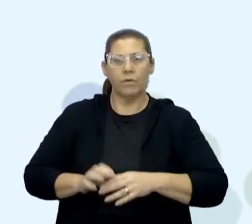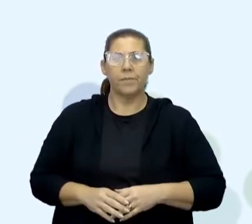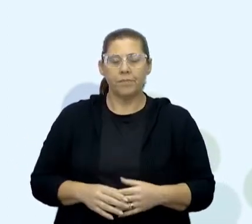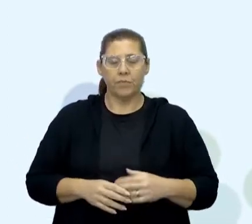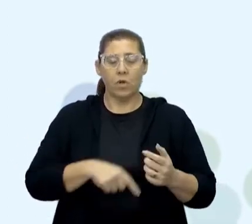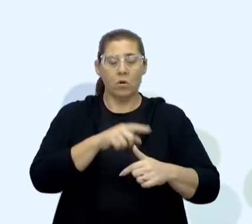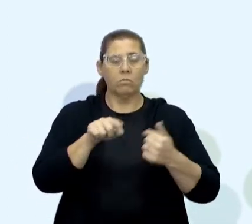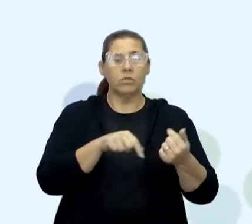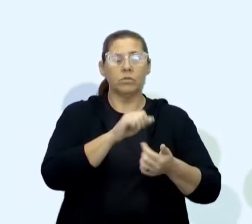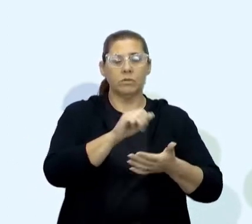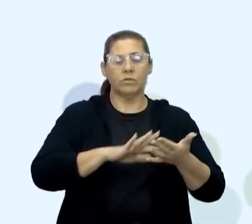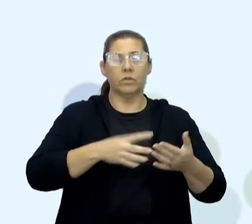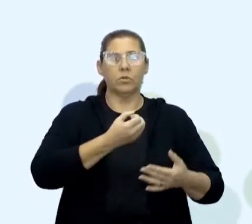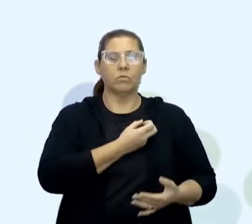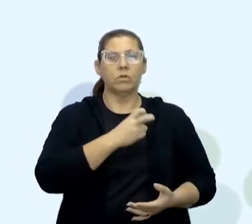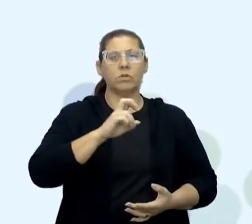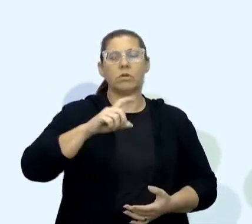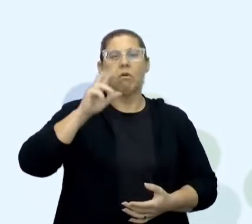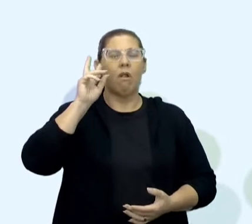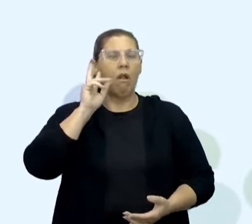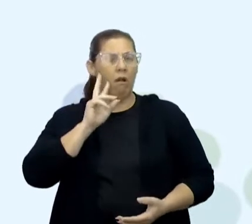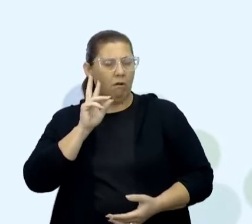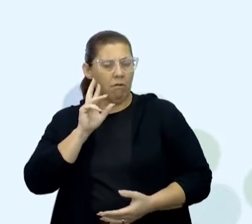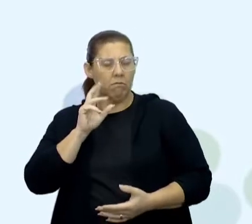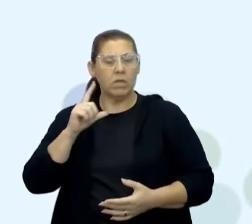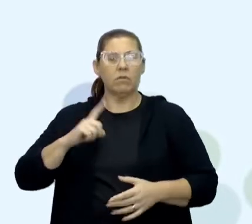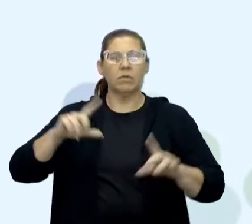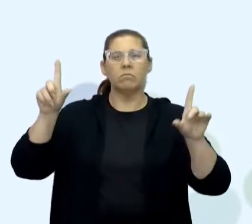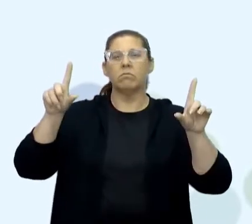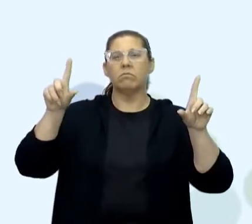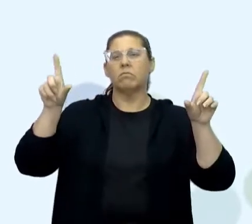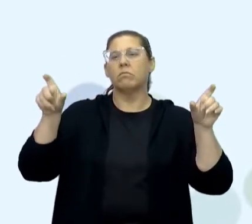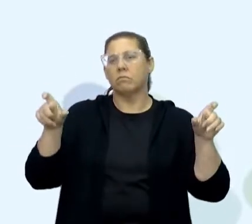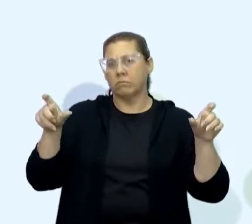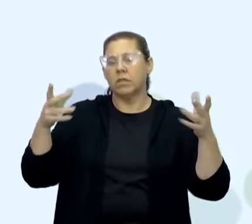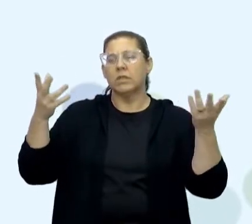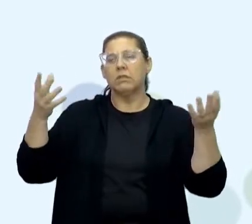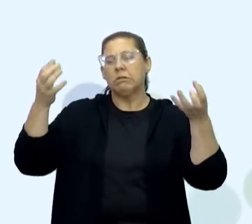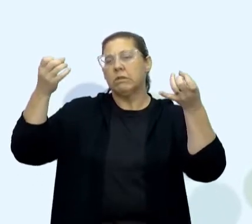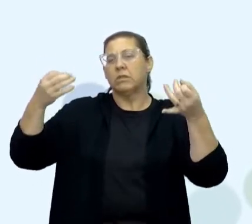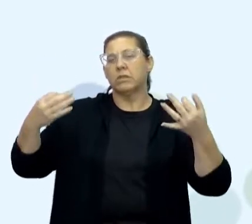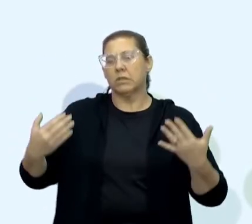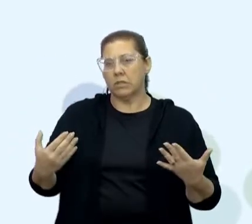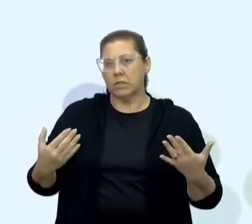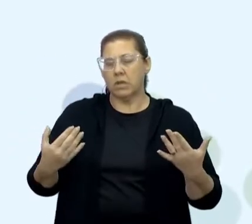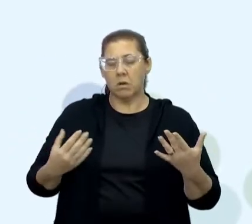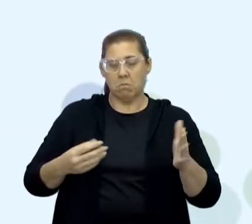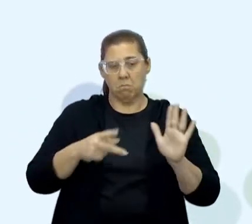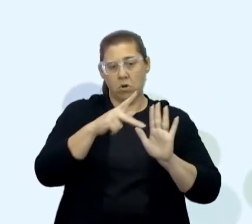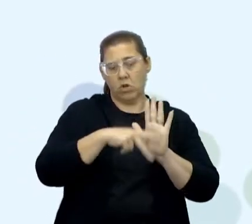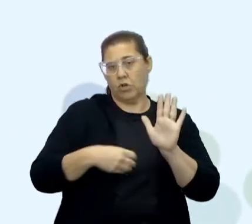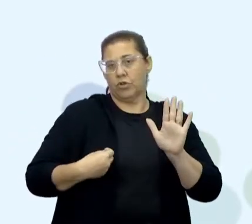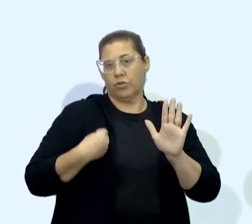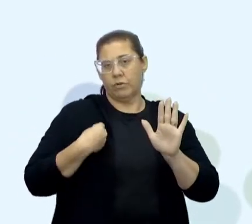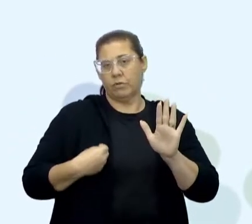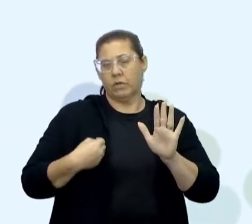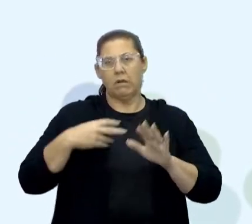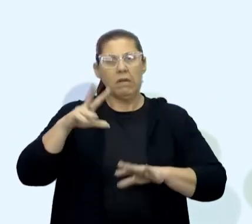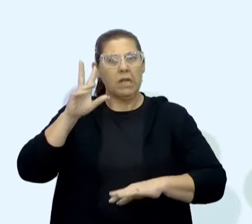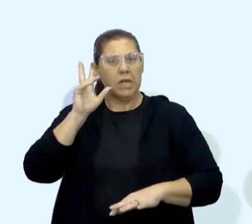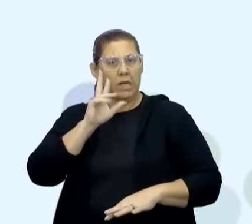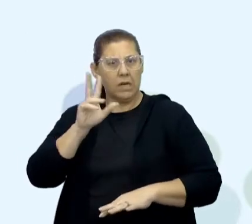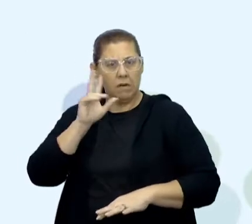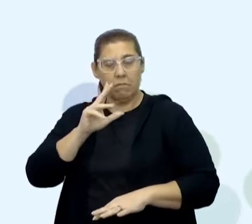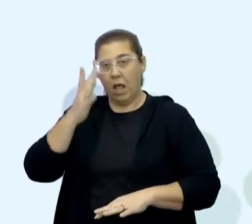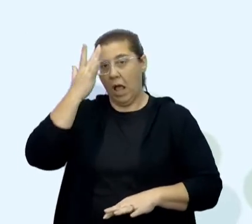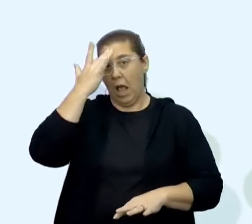da atividade 5. Lembrando que a gente fez aí um parênteses para a professora aí contar para a gente o projeto de vida dela. E lembrando que